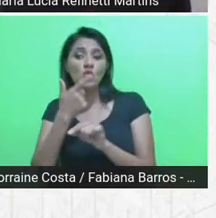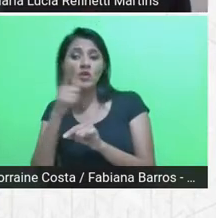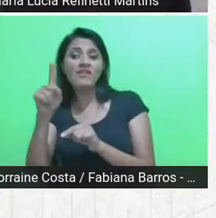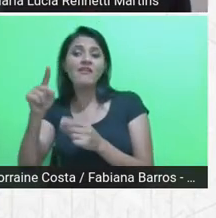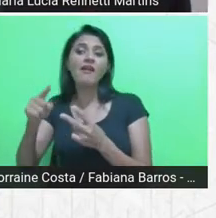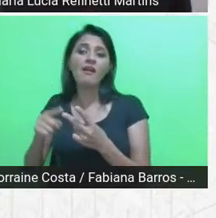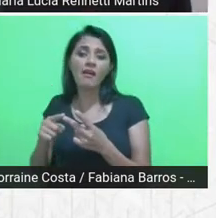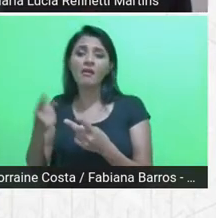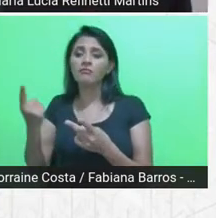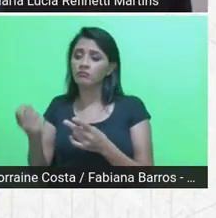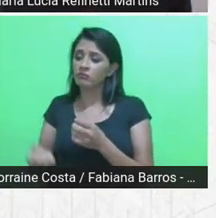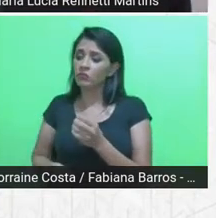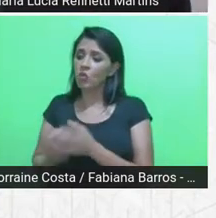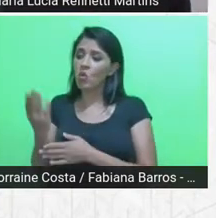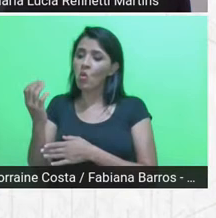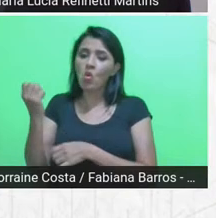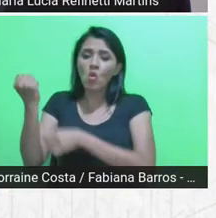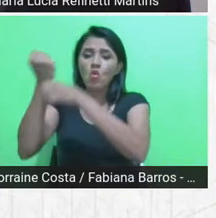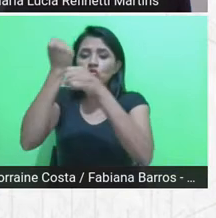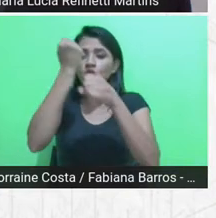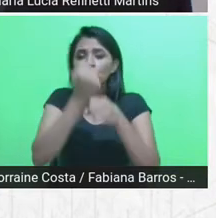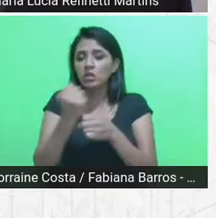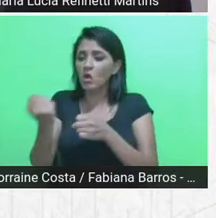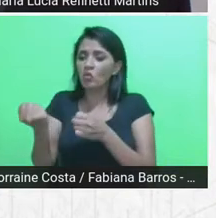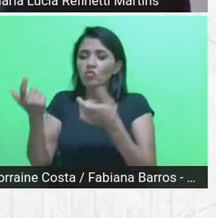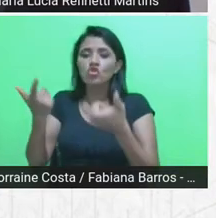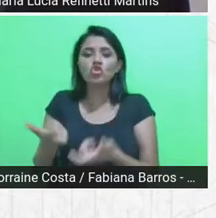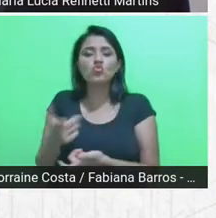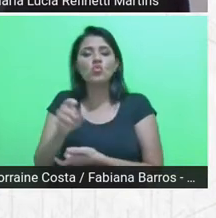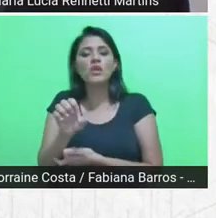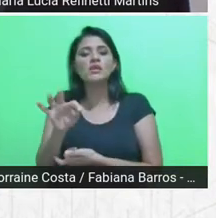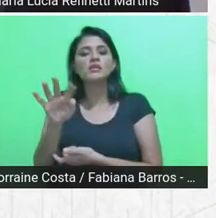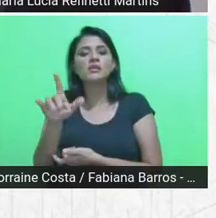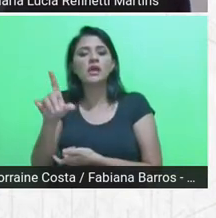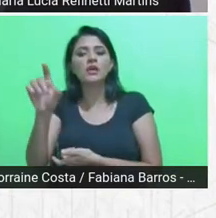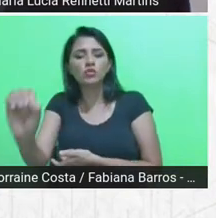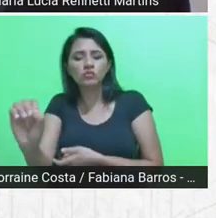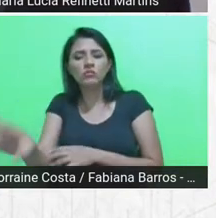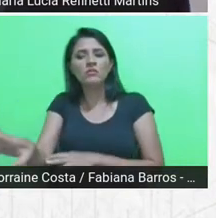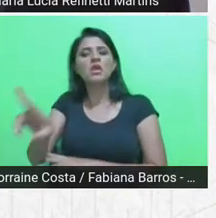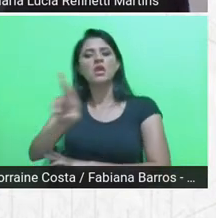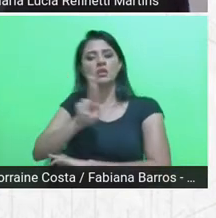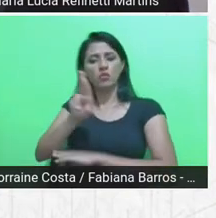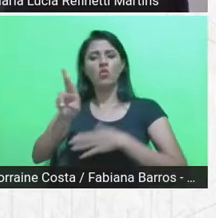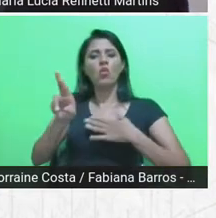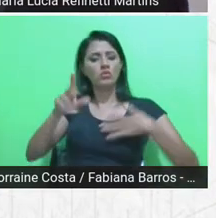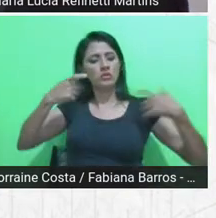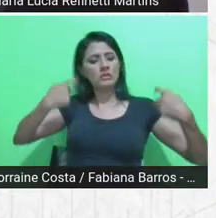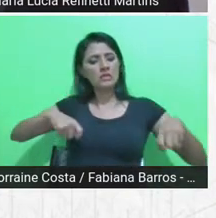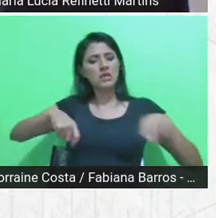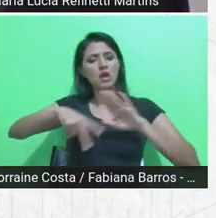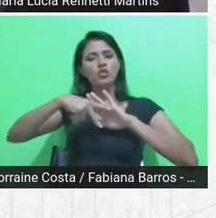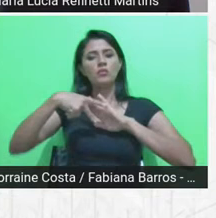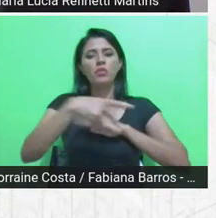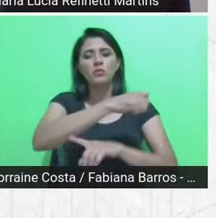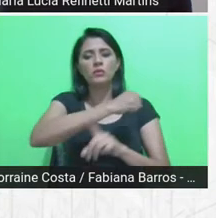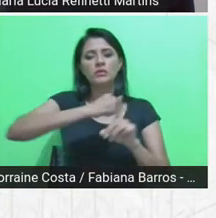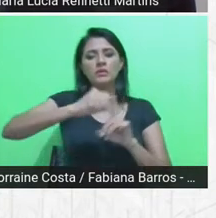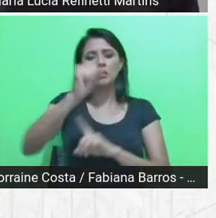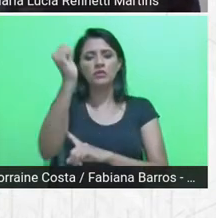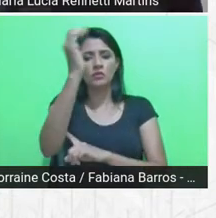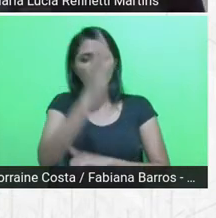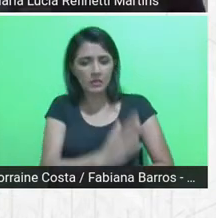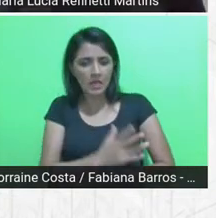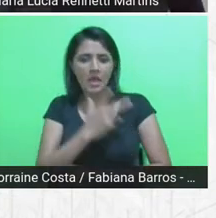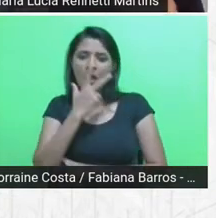construção de um Estado que responda às necessidades da sociedade brasileira, eu acho